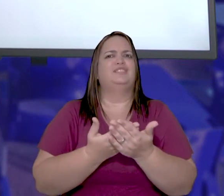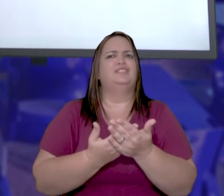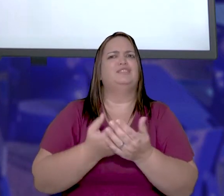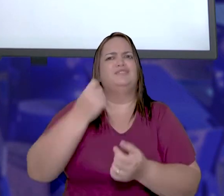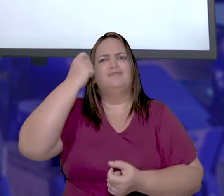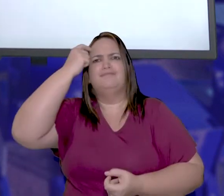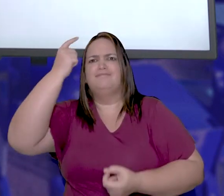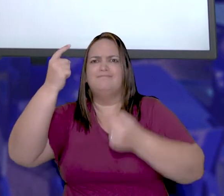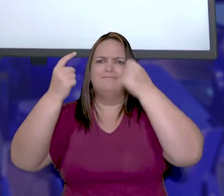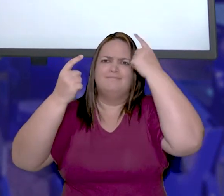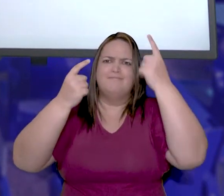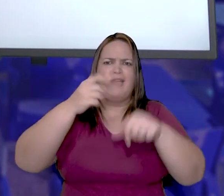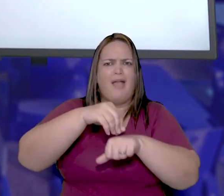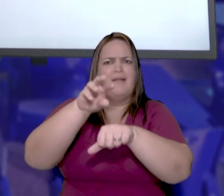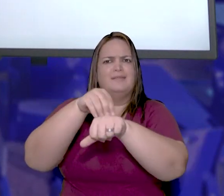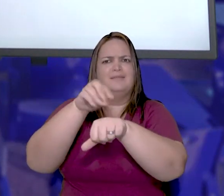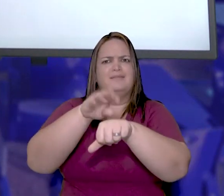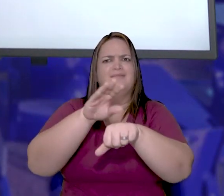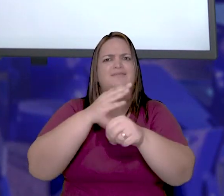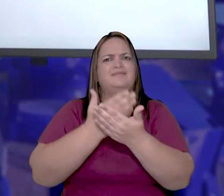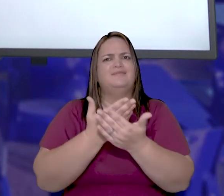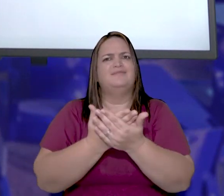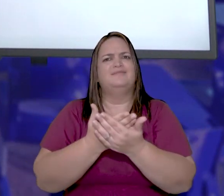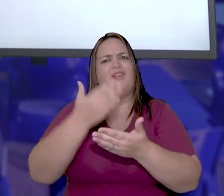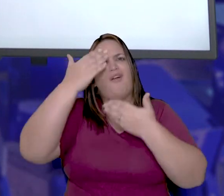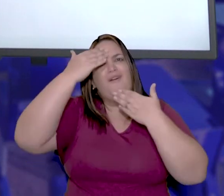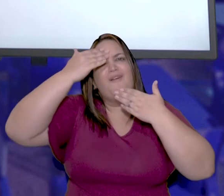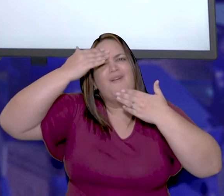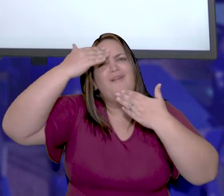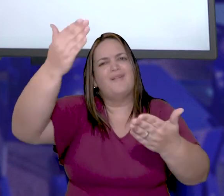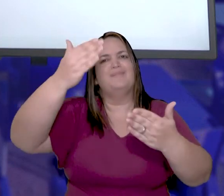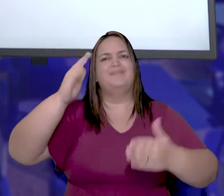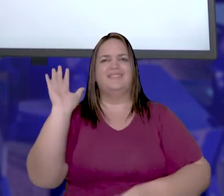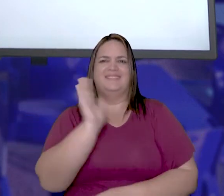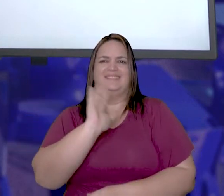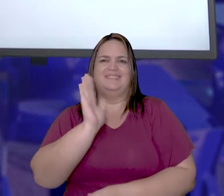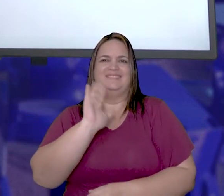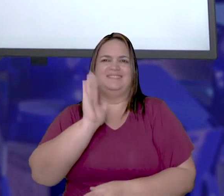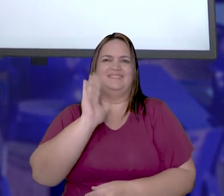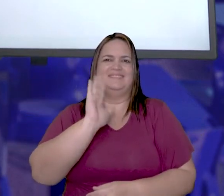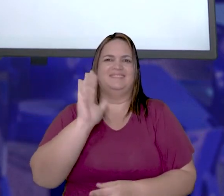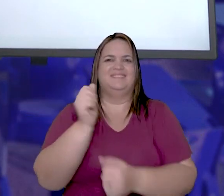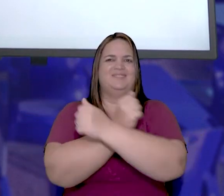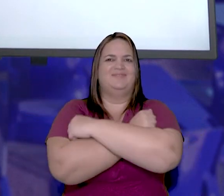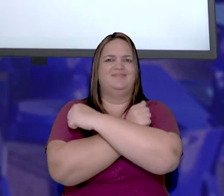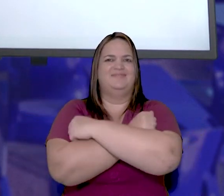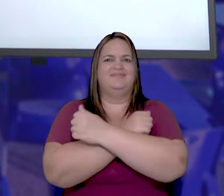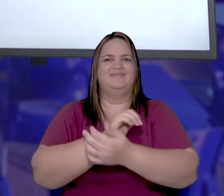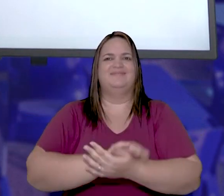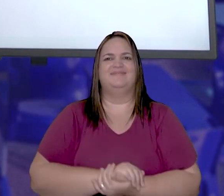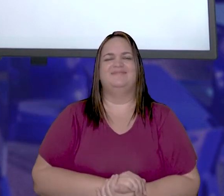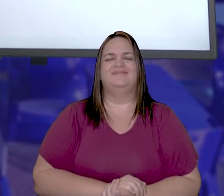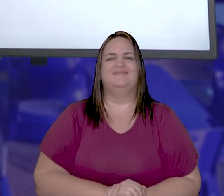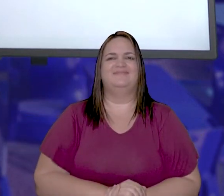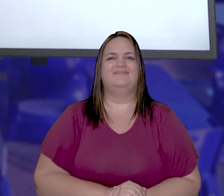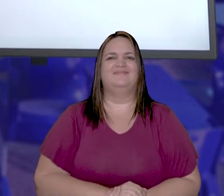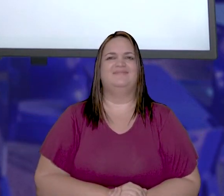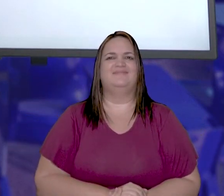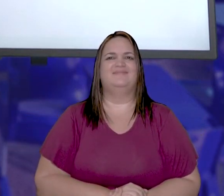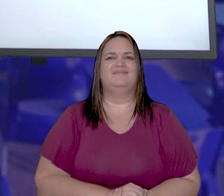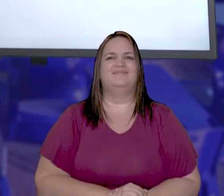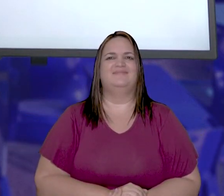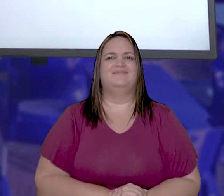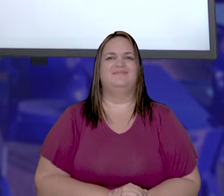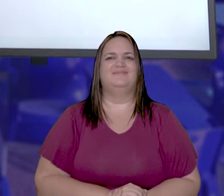tenham gostado da aula. Aproveite e estude todas as ideias que foram colocadas aqui. Obrigada pela atenção